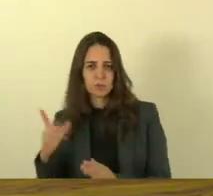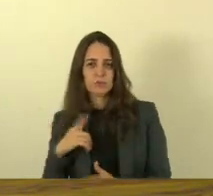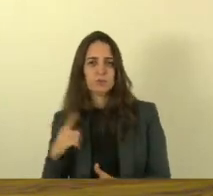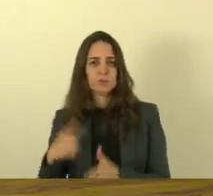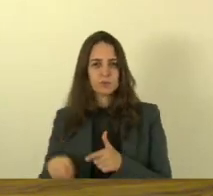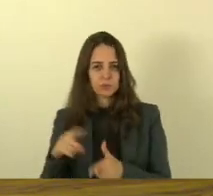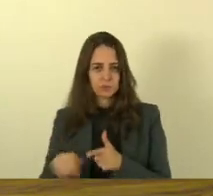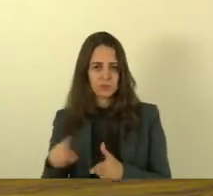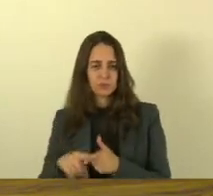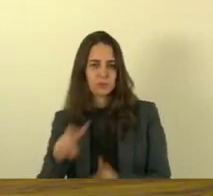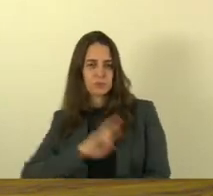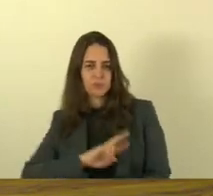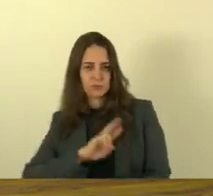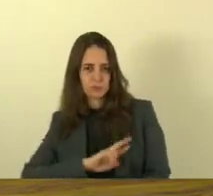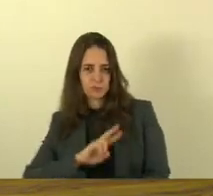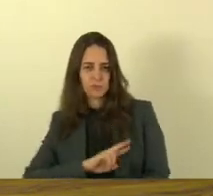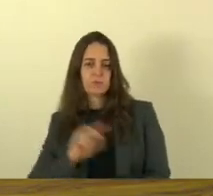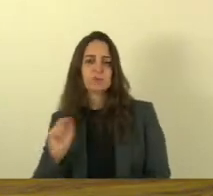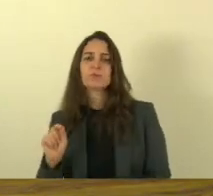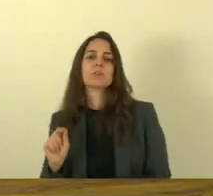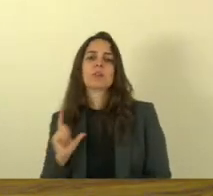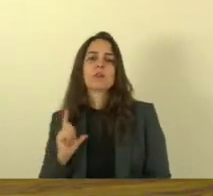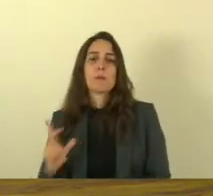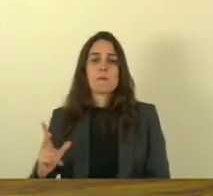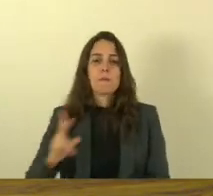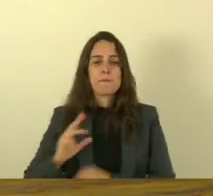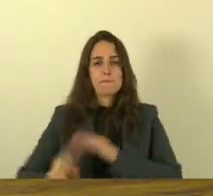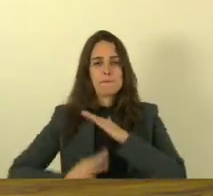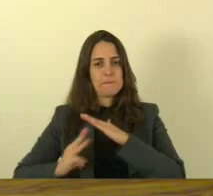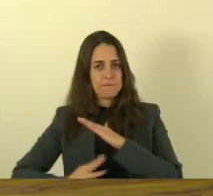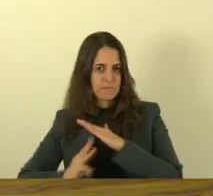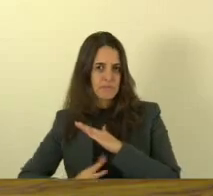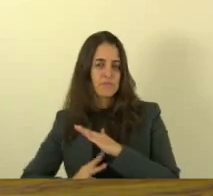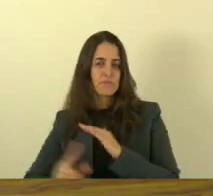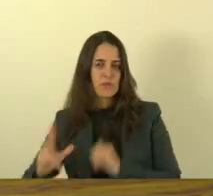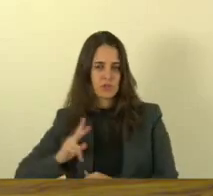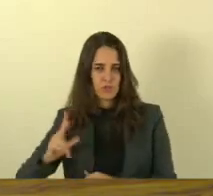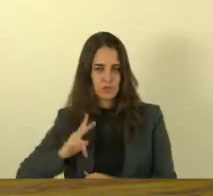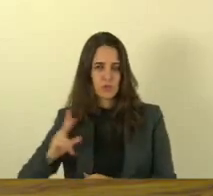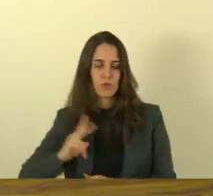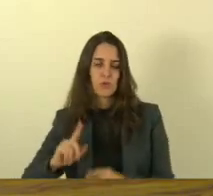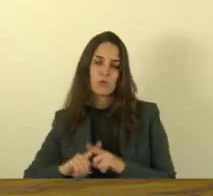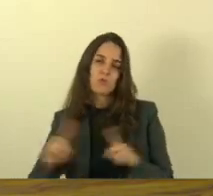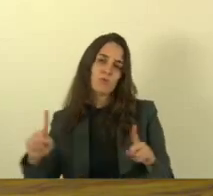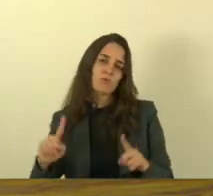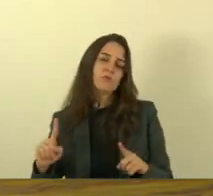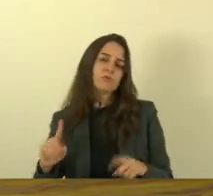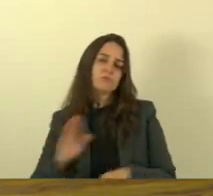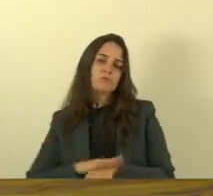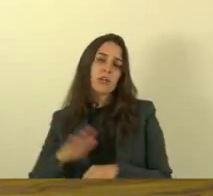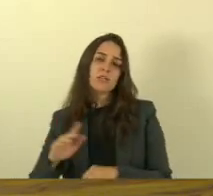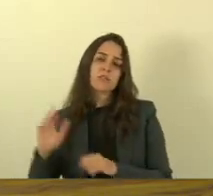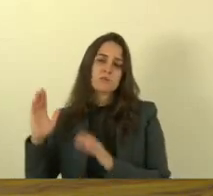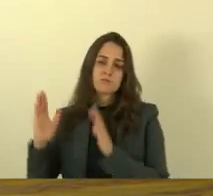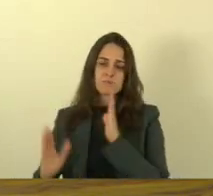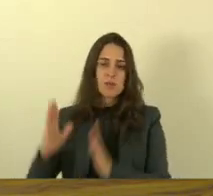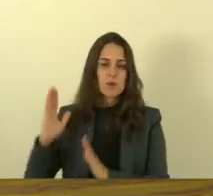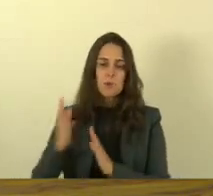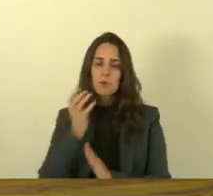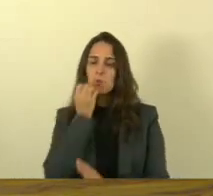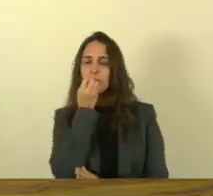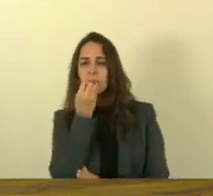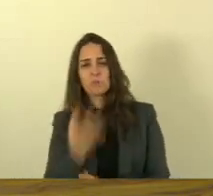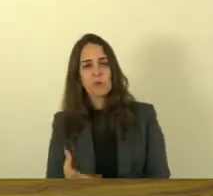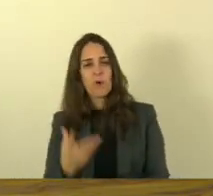quando a Vale privatizou no final de 90 mas foi um período de muitas glórias momentos de muitas